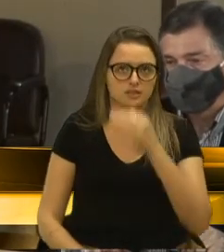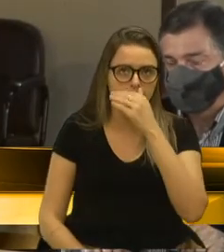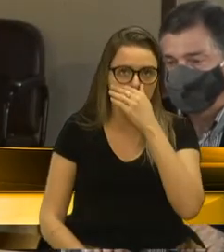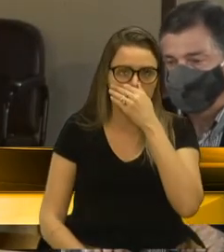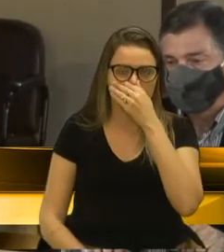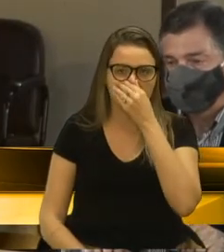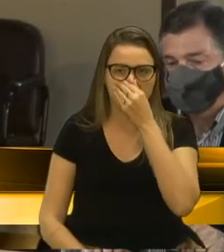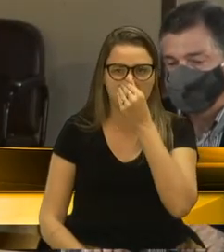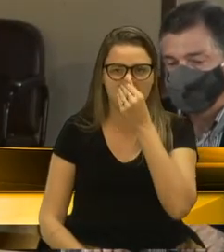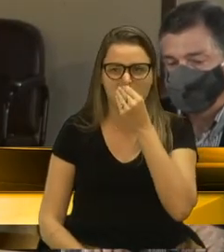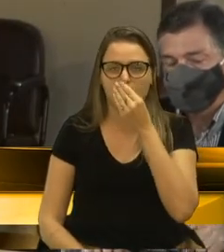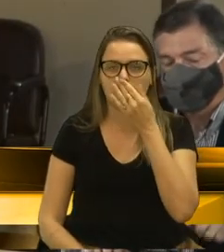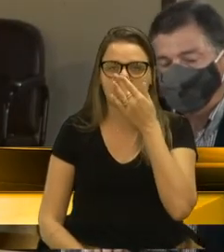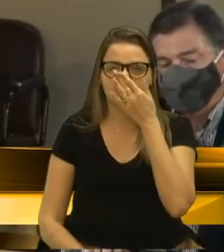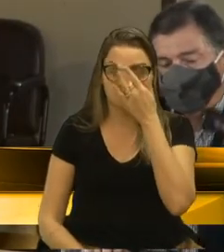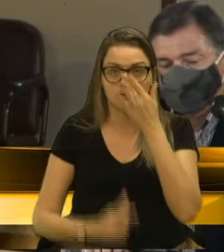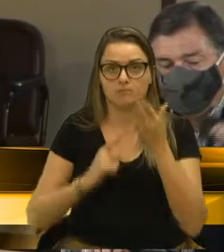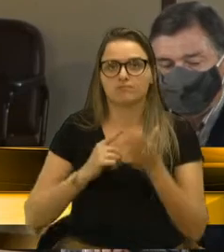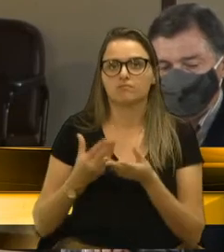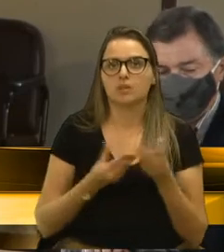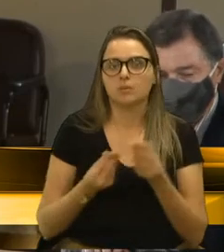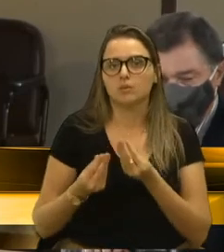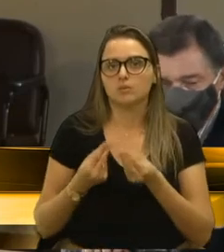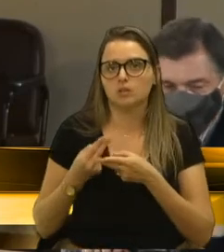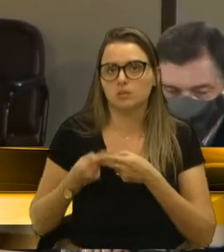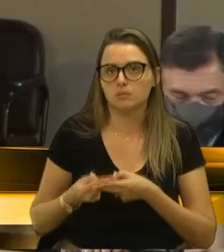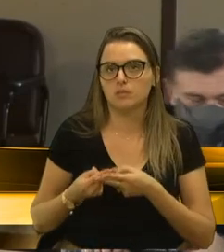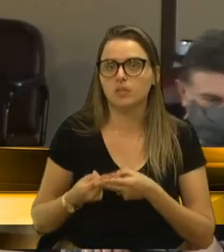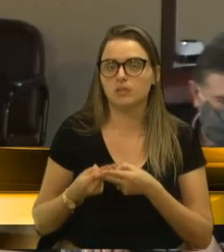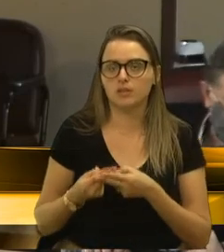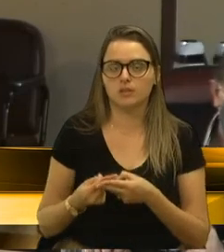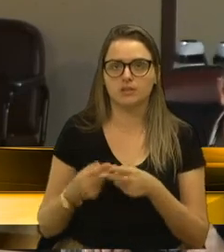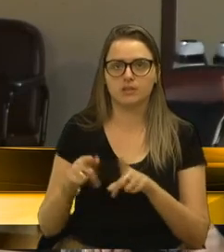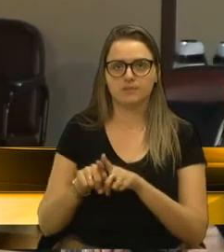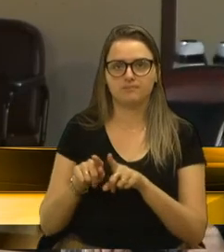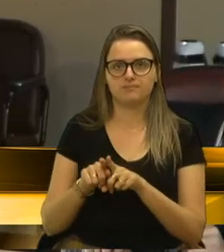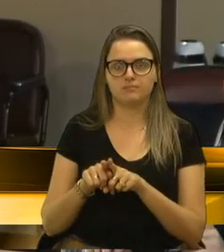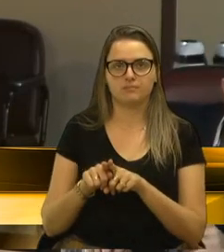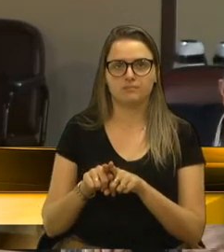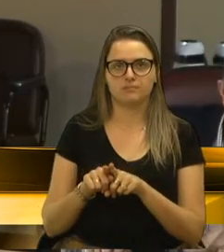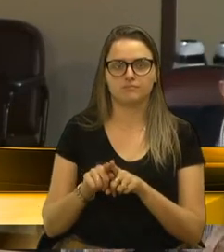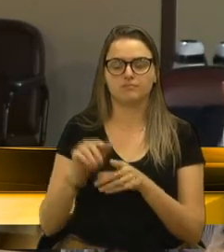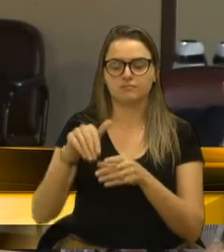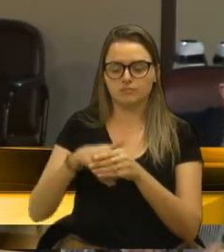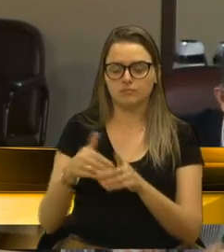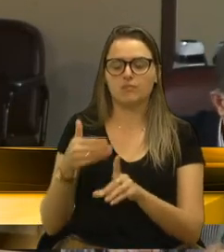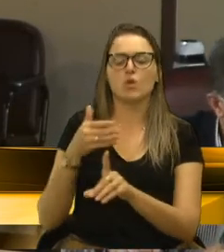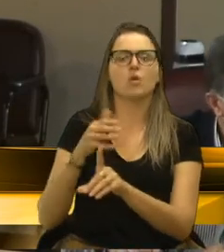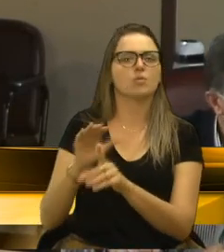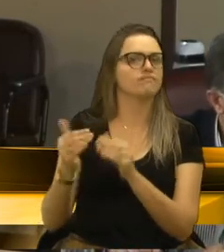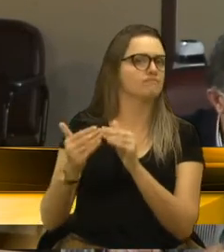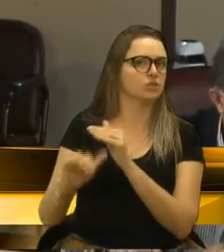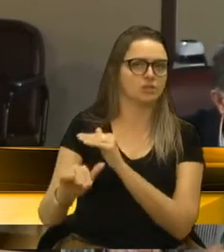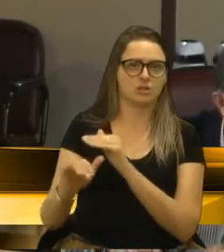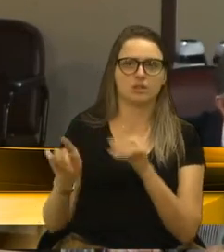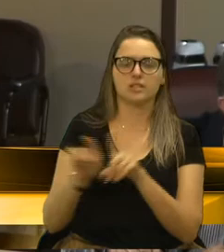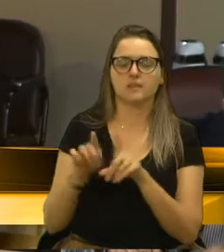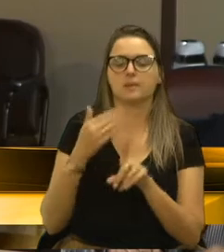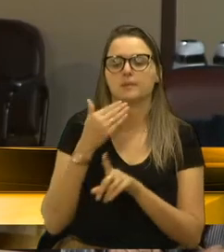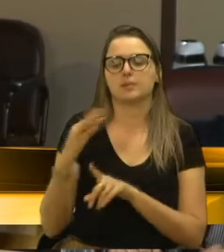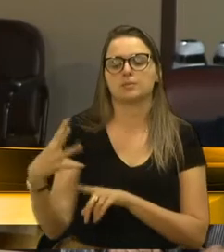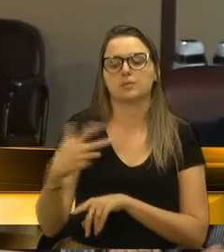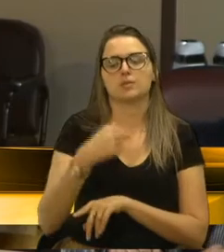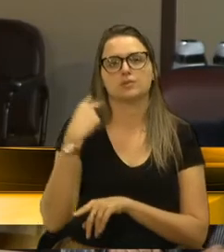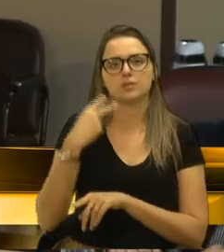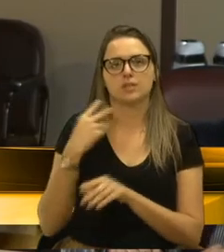Então, a gente tem que ter muita paciência e muita seriedade na hora de a gente votar. Então, eu voto contrário e peço também aos demais colegas